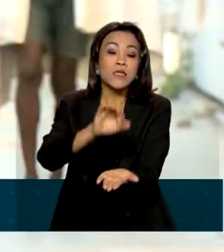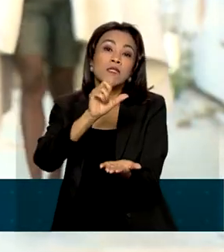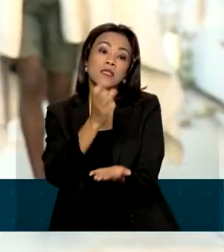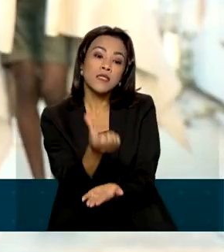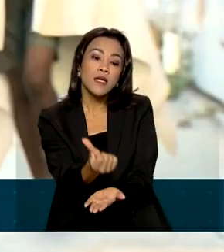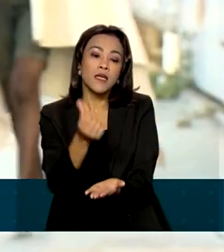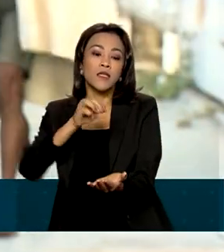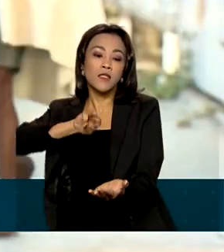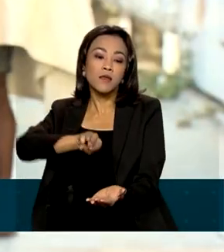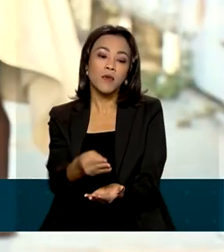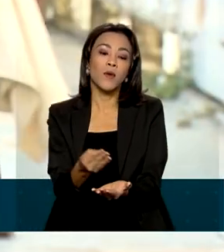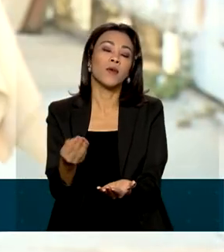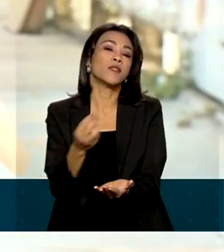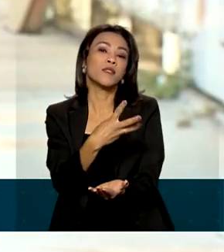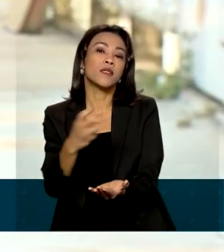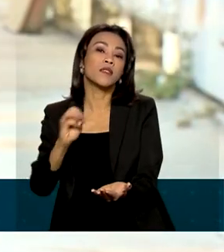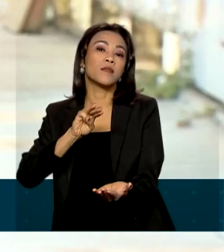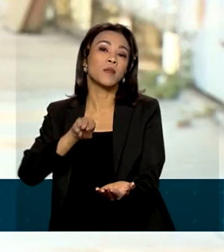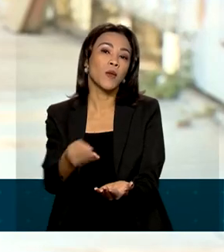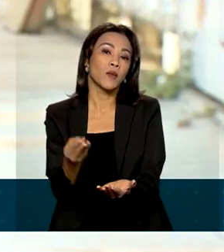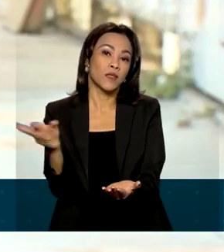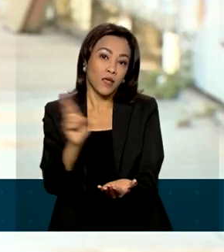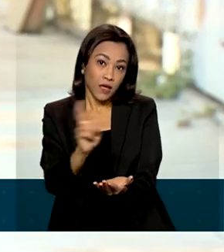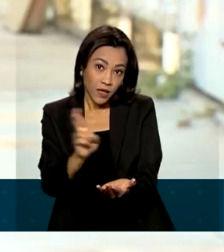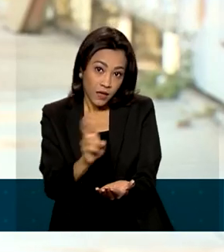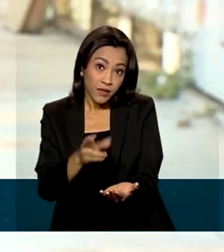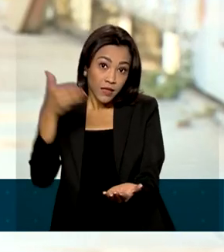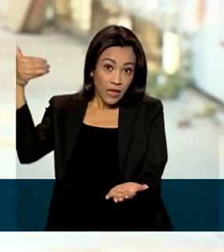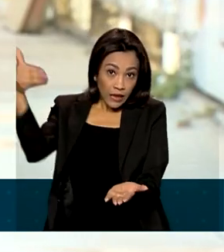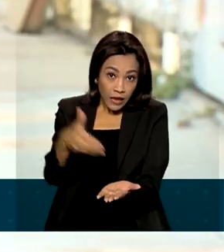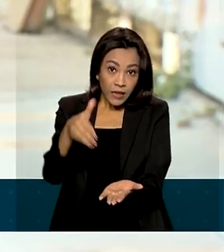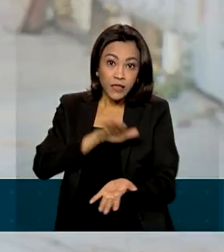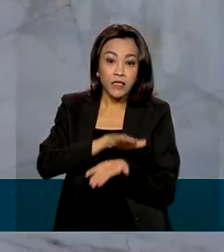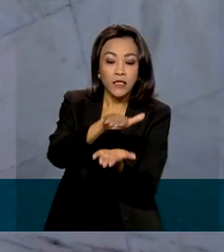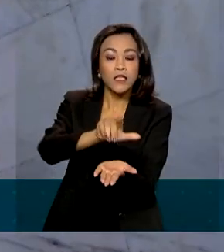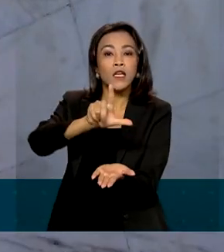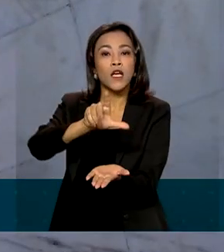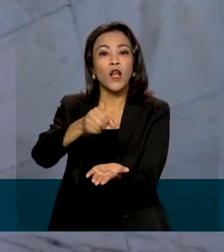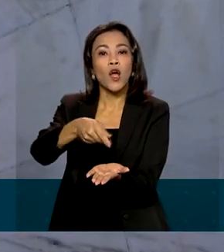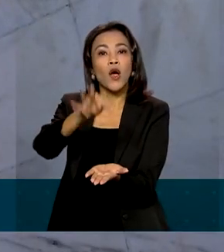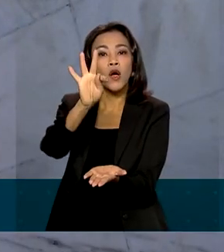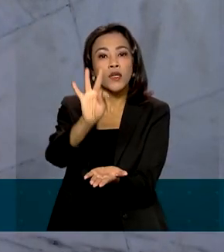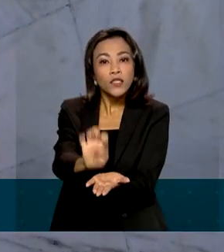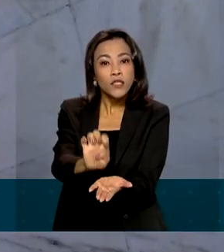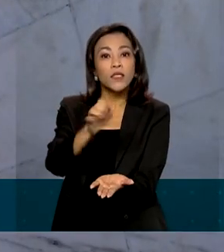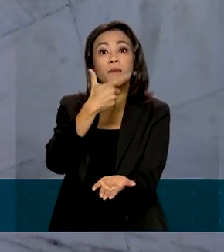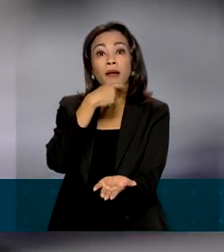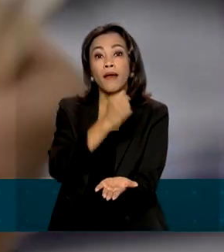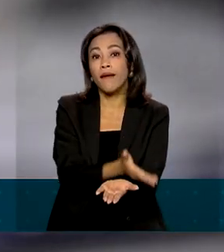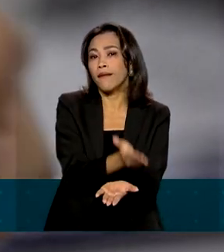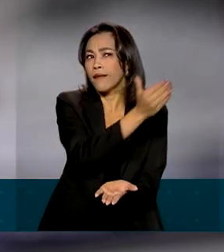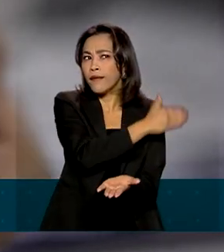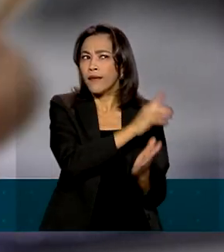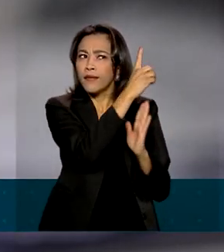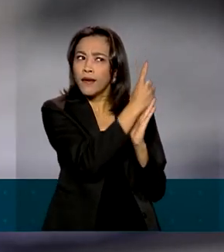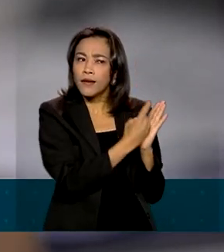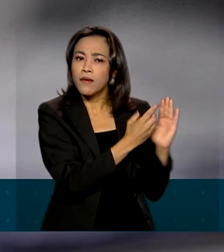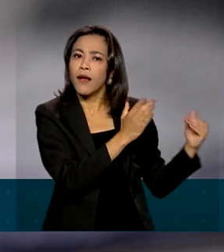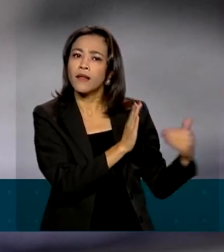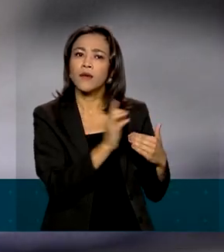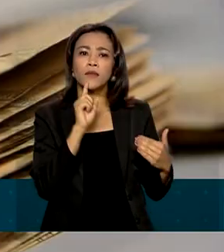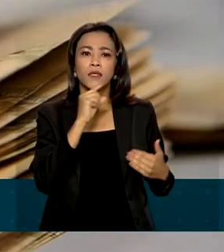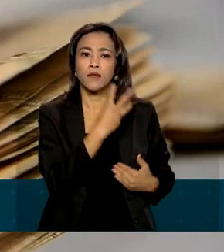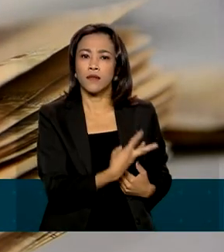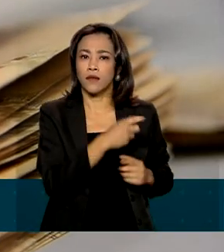R$ milhões. Neste lote serão contemplados aqueles que entregaram a declaração até o dia 3 de maio